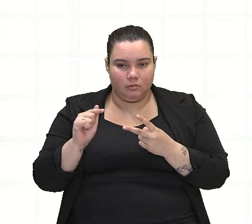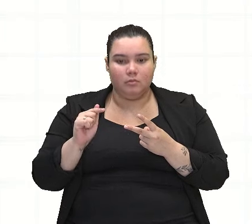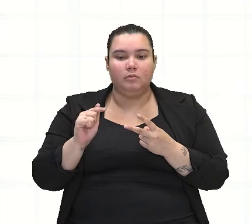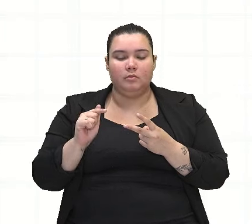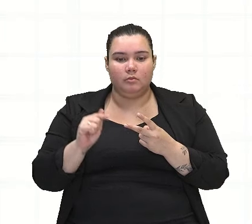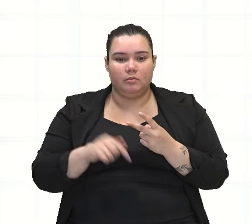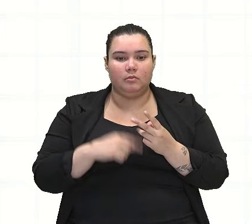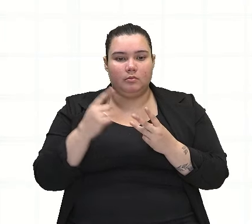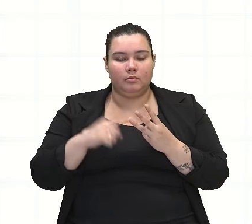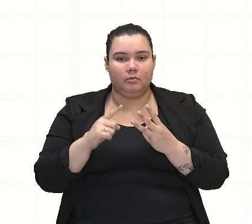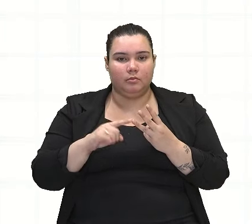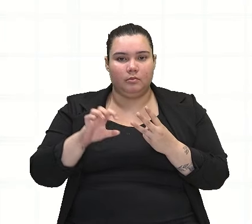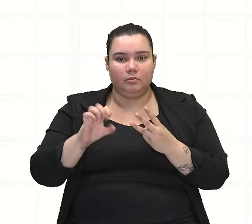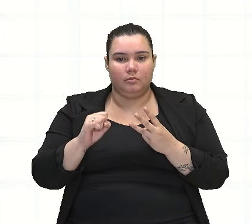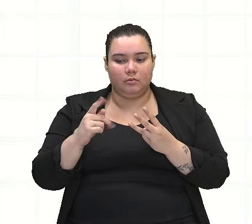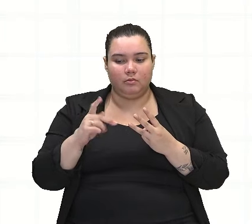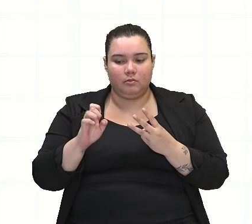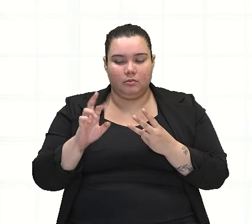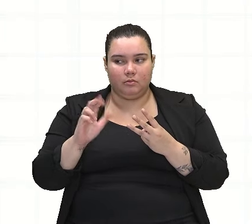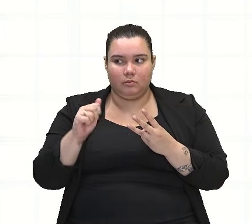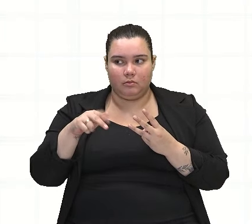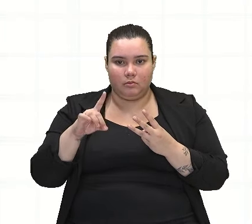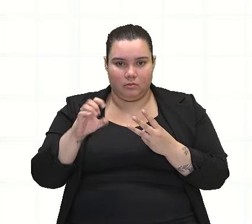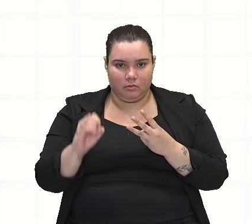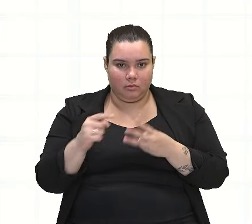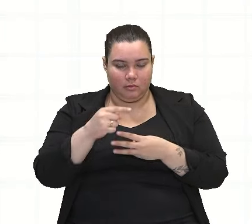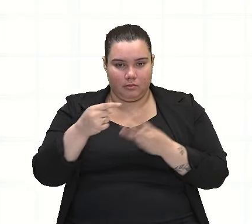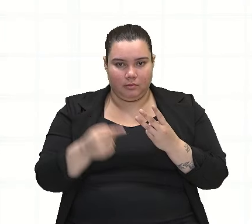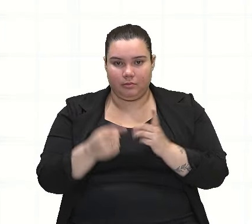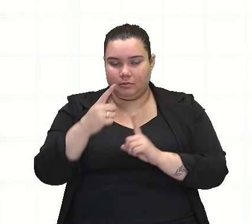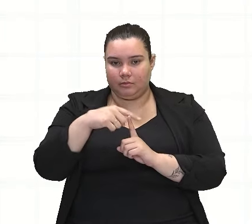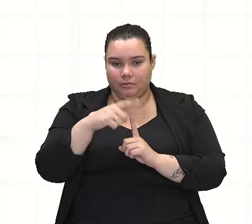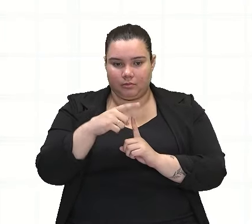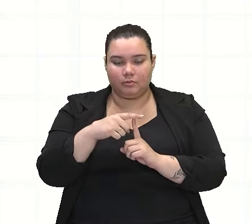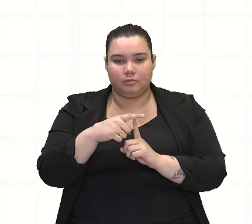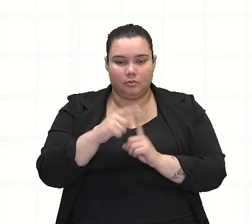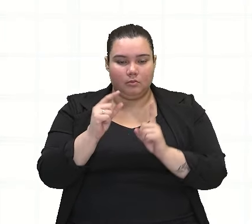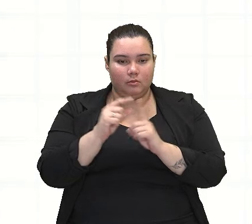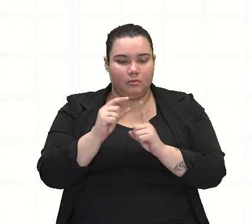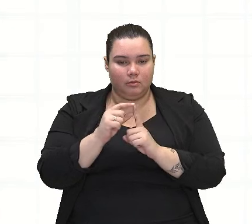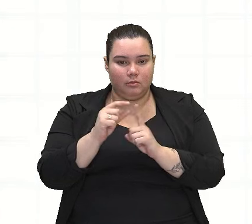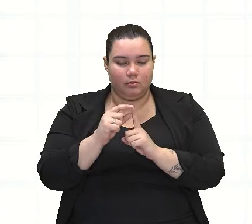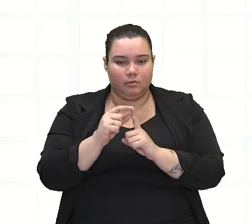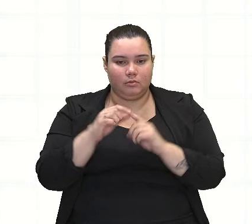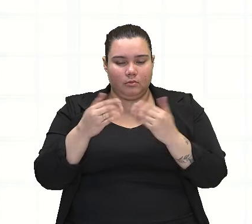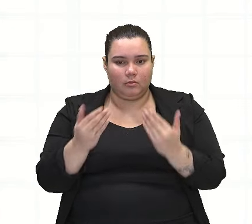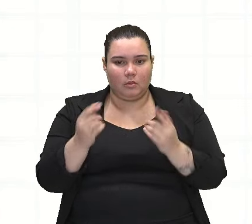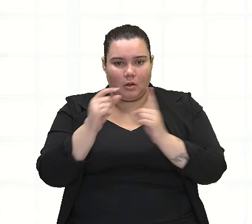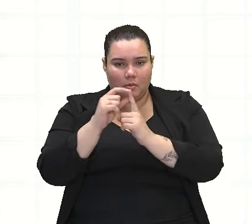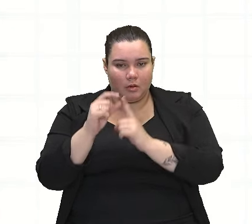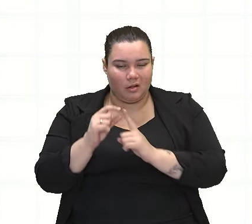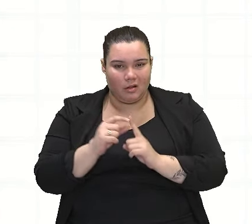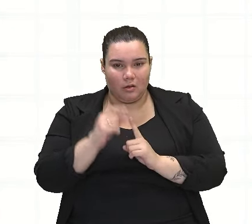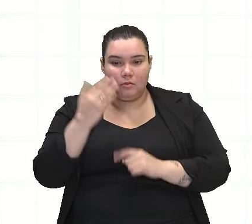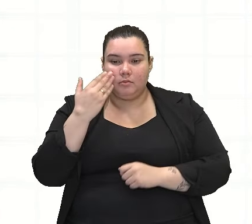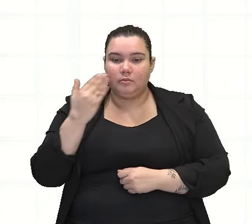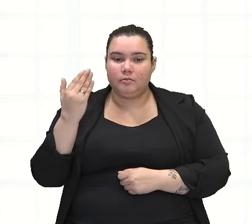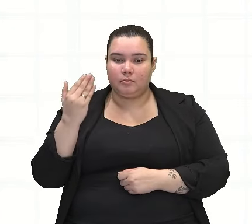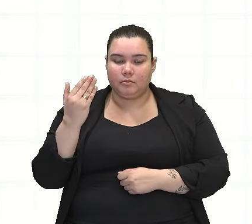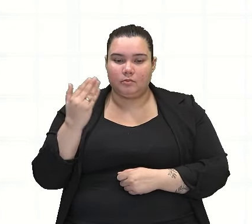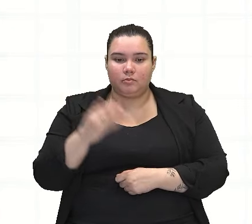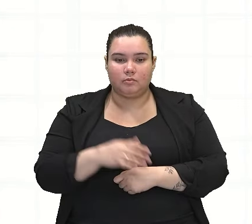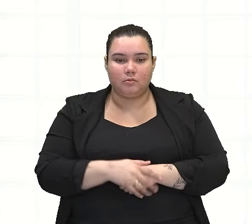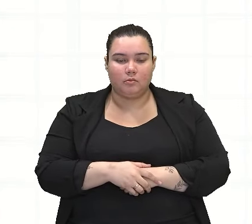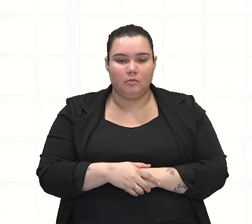na varanda e o táxi estará esperando na porta. Observem que os termos que foram omitidos, você tem